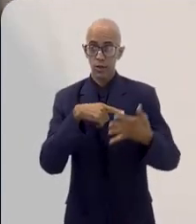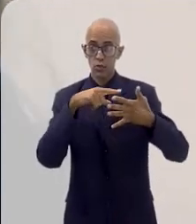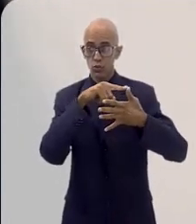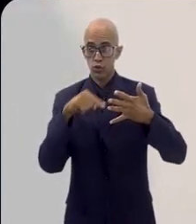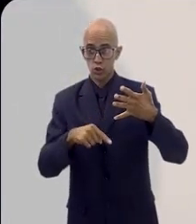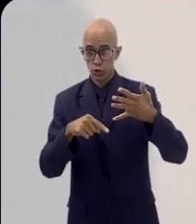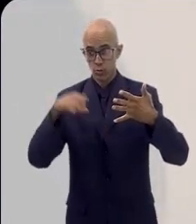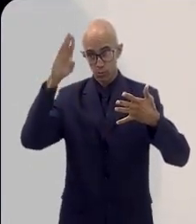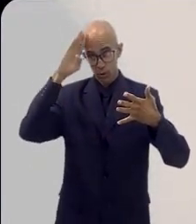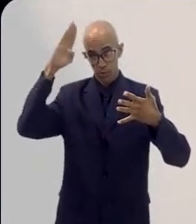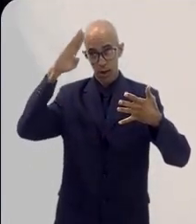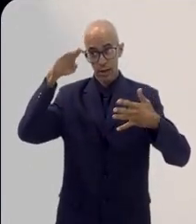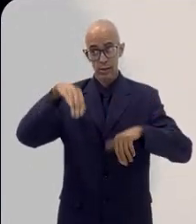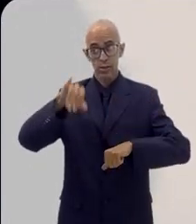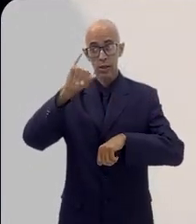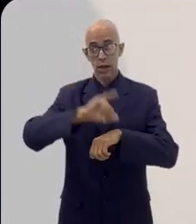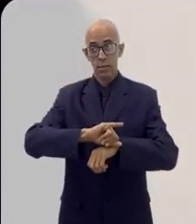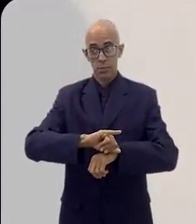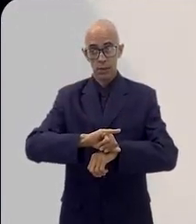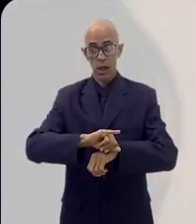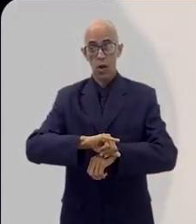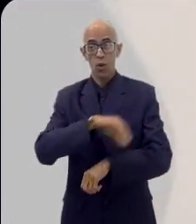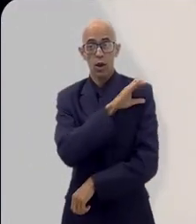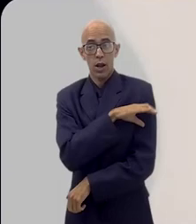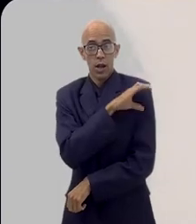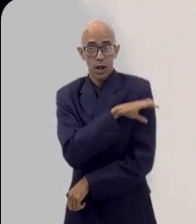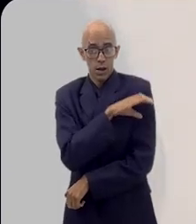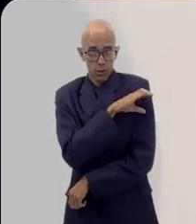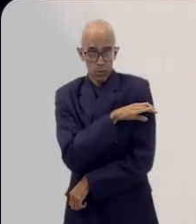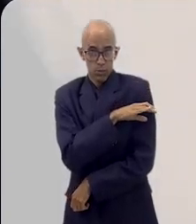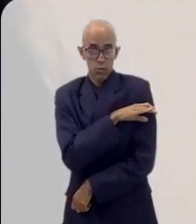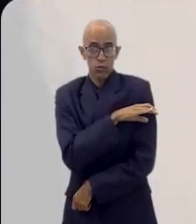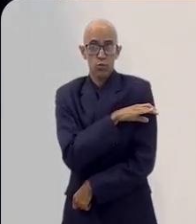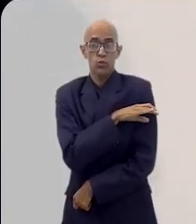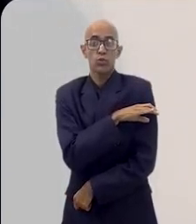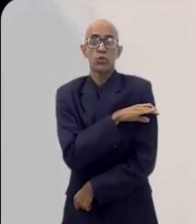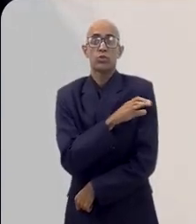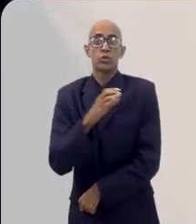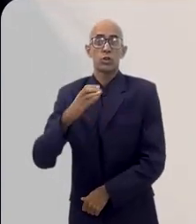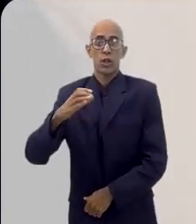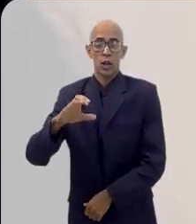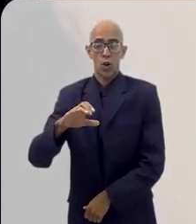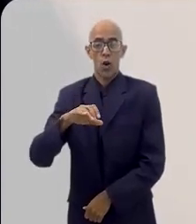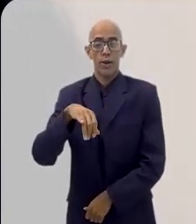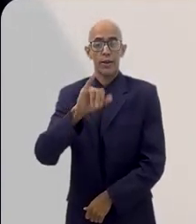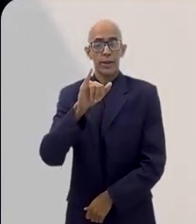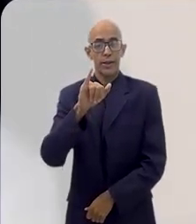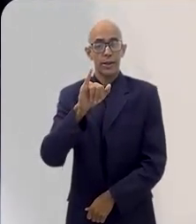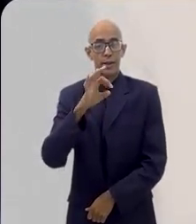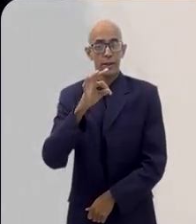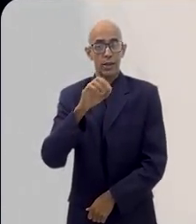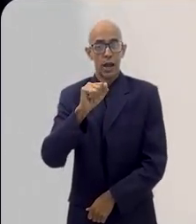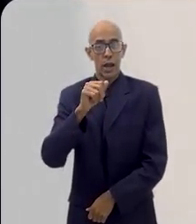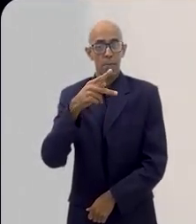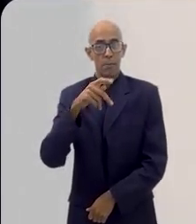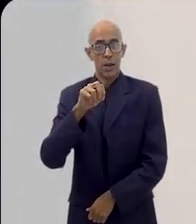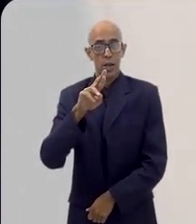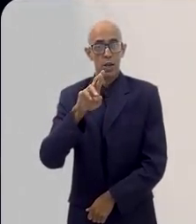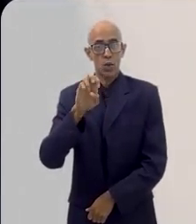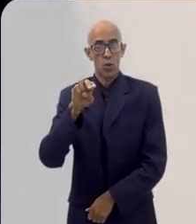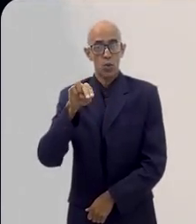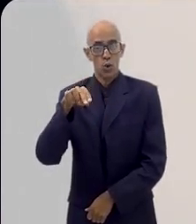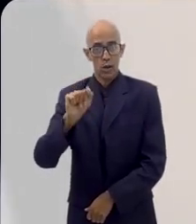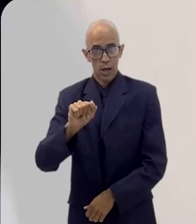os cinco principais, Rio de Janeiro, Campos, Niterói, Itaperuna, Maricá e depois vai diversificando as cidades.